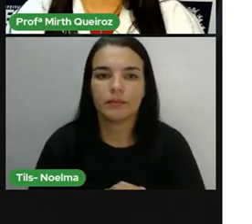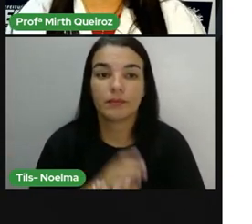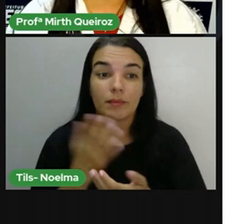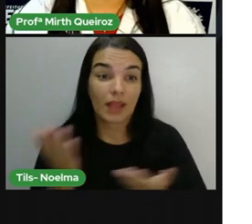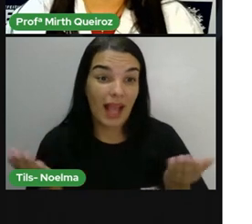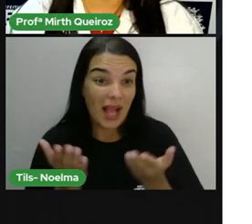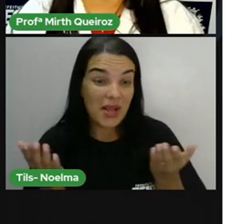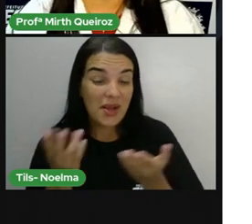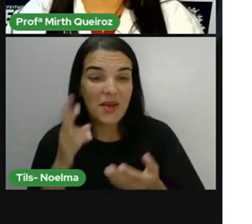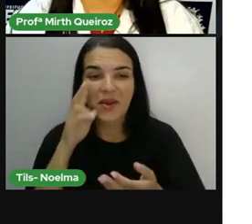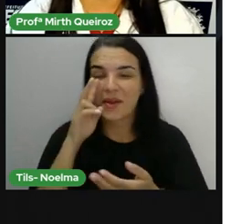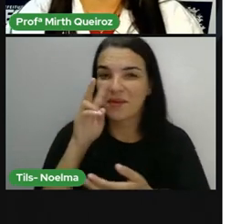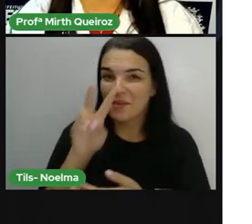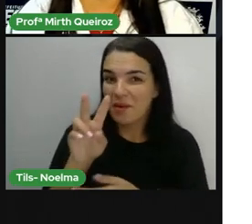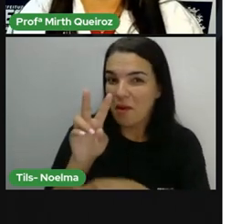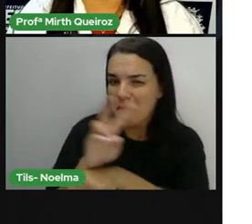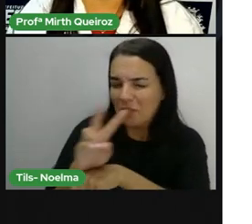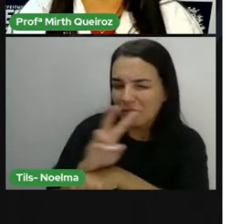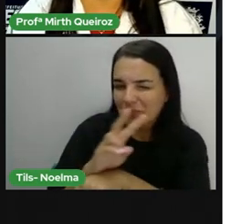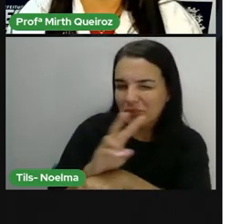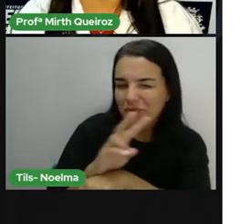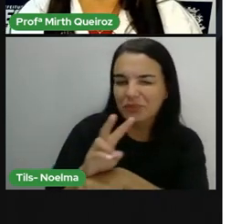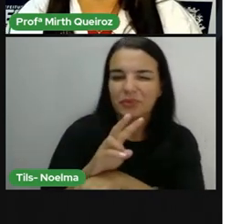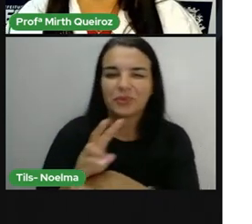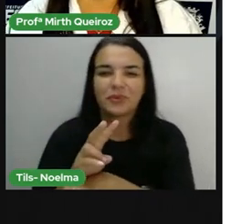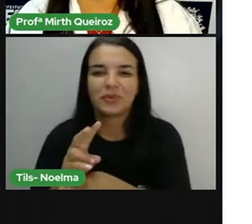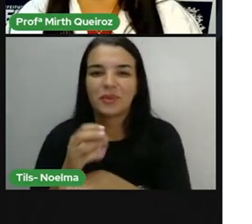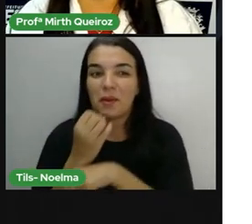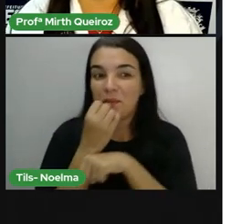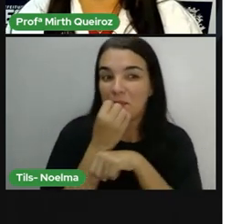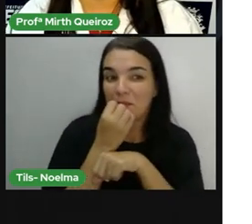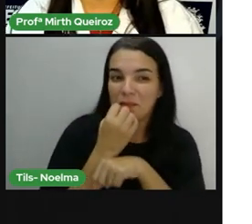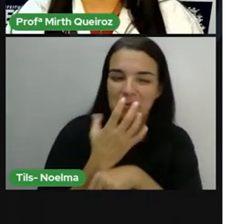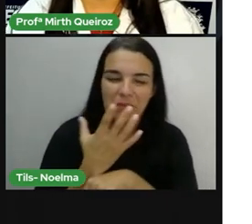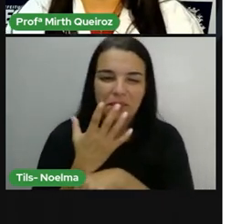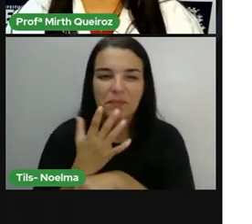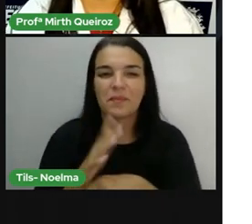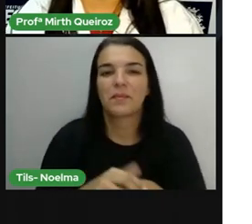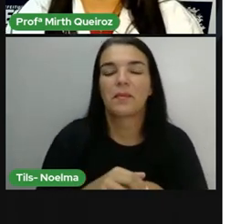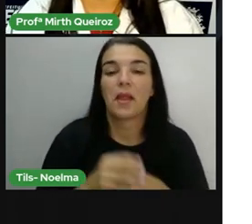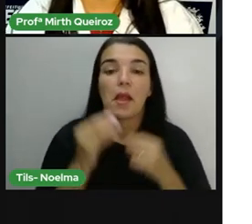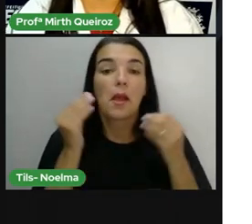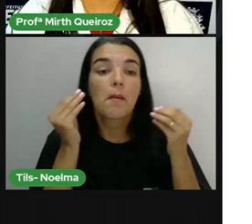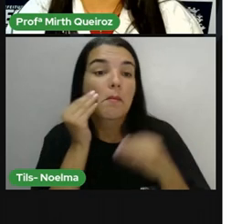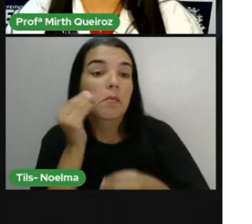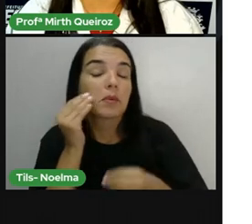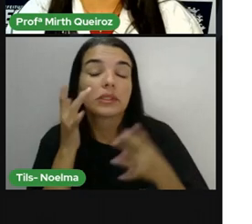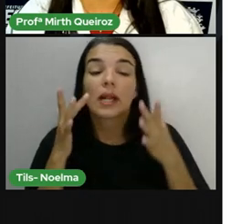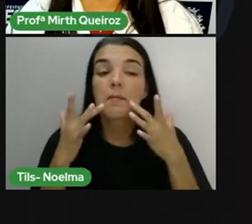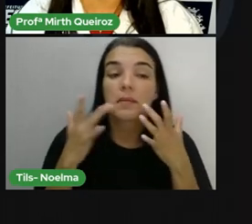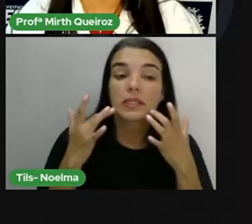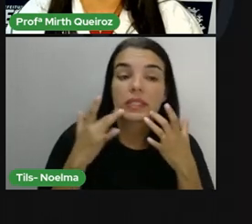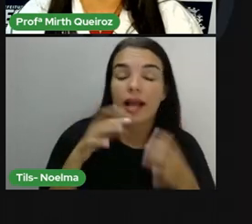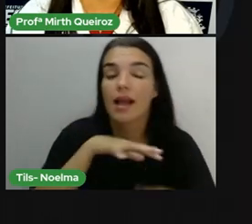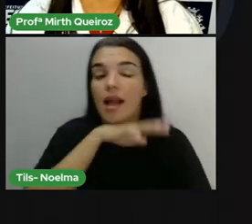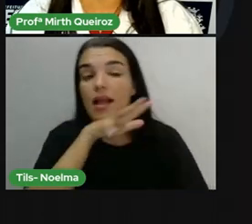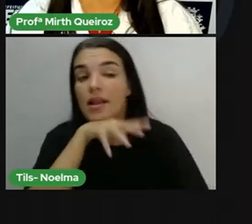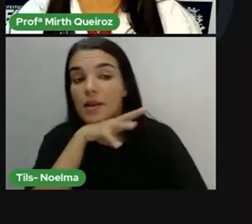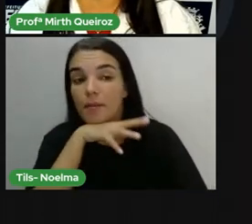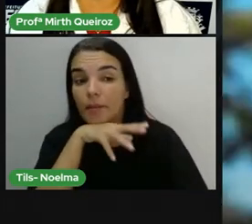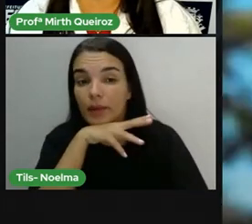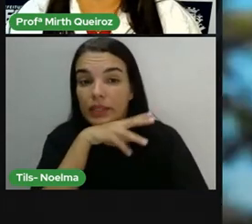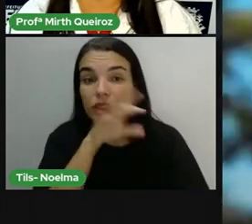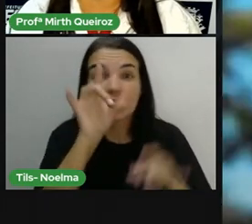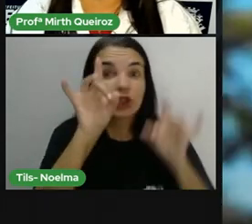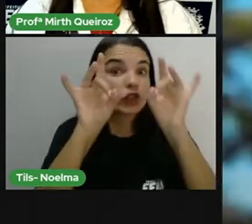E nós vamos ver agora um vídeo, um pequeno vídeo, onde vai apresentar animais aí que são